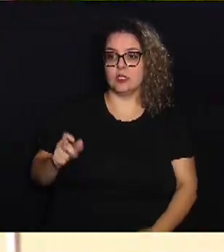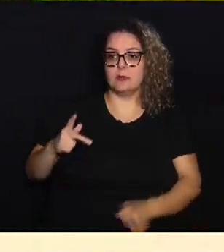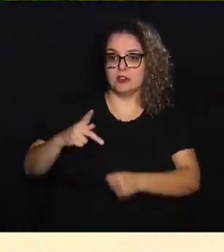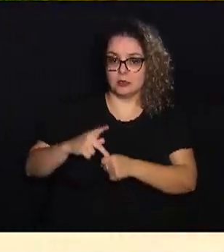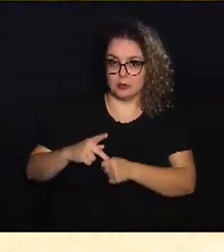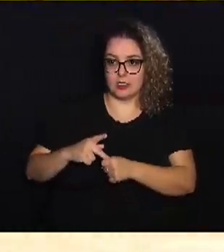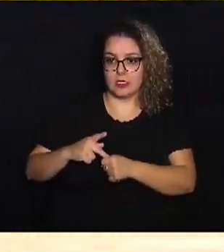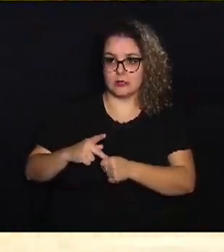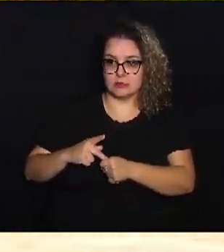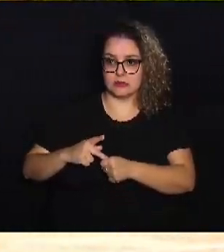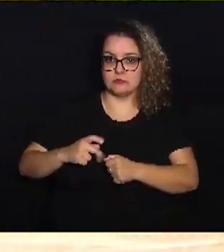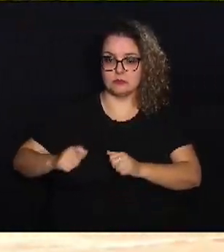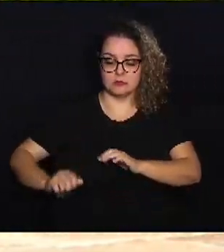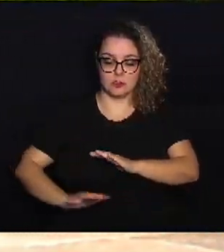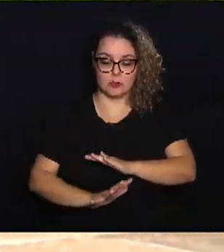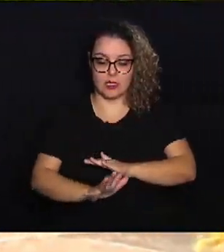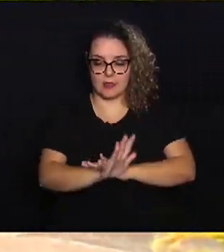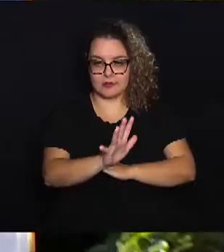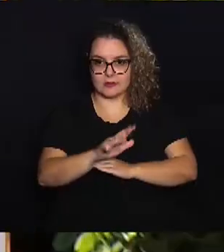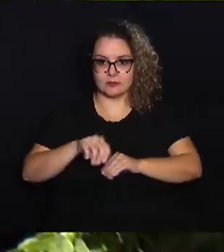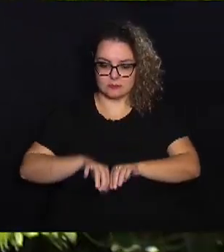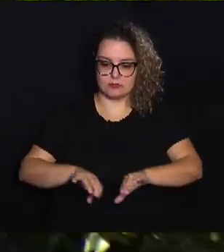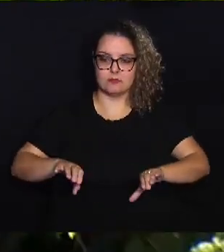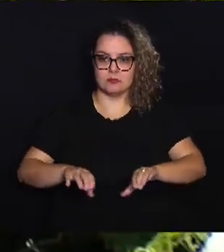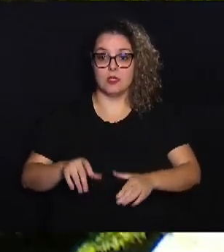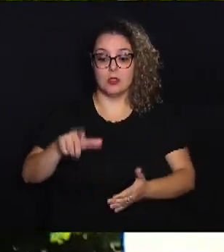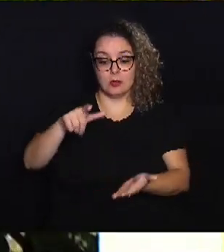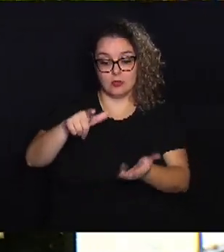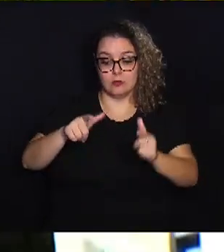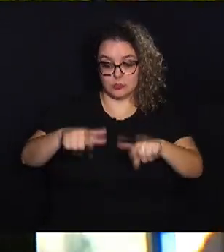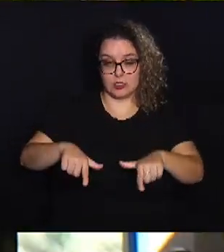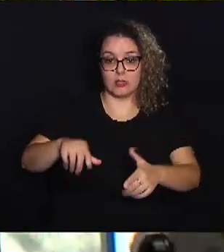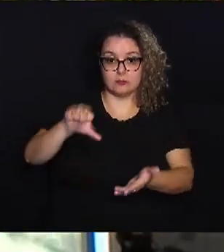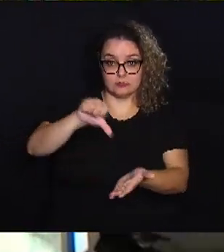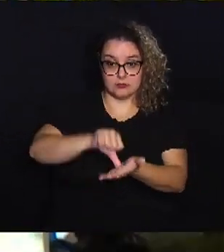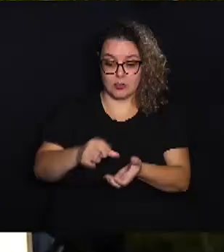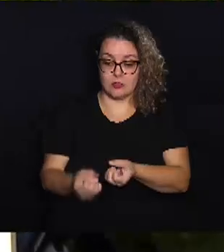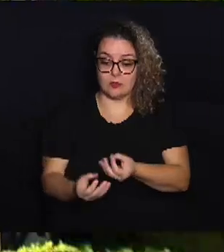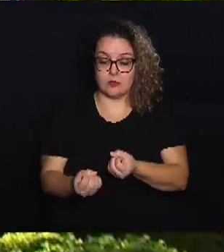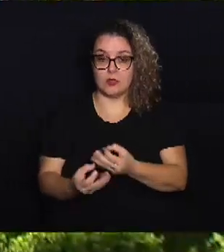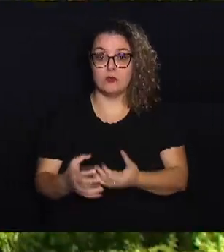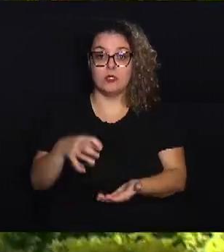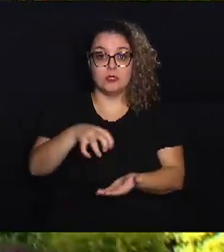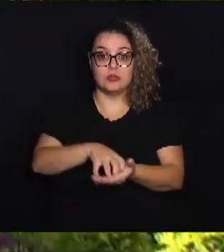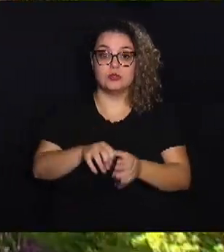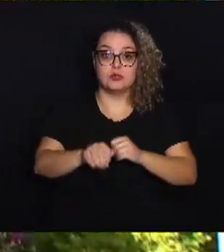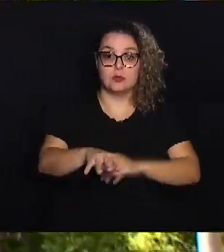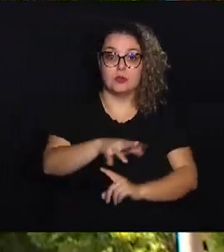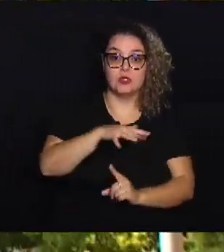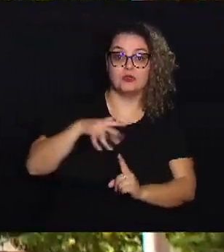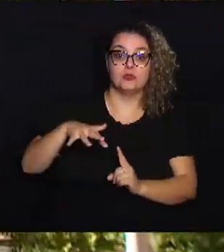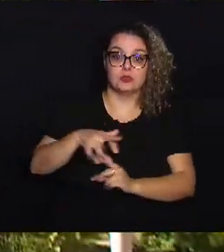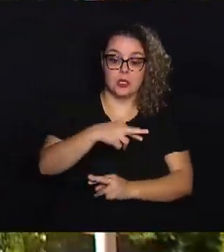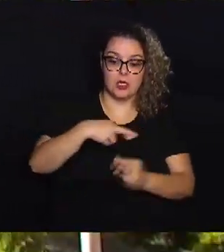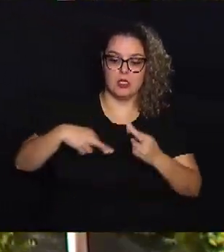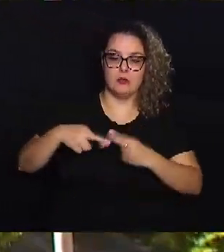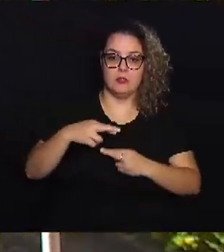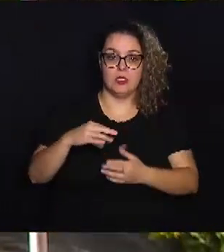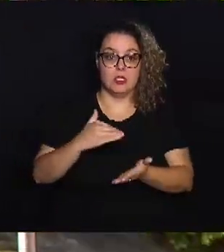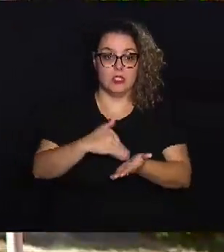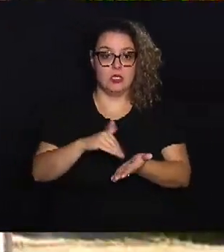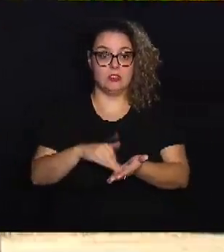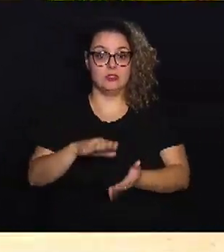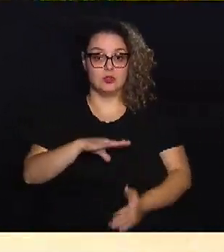Hoje, ela abriga um posto de informação turística e um centro de educação ambiental ligado à Secretaria